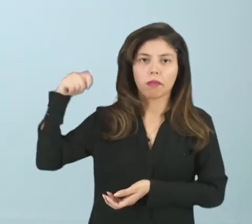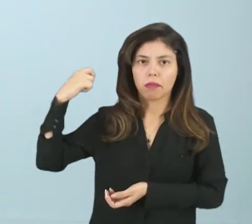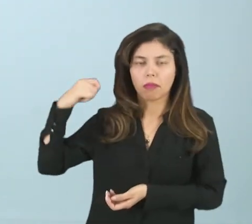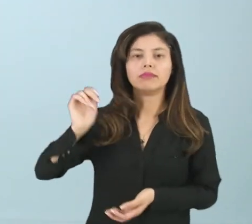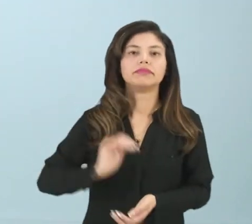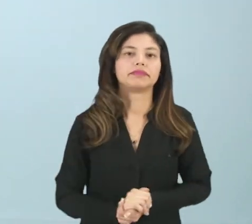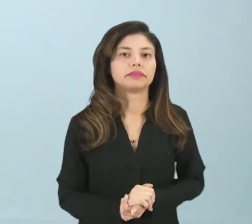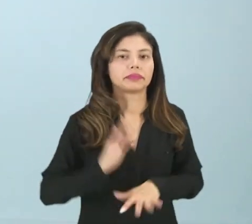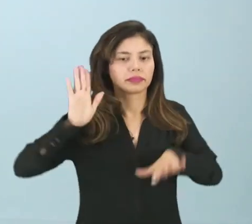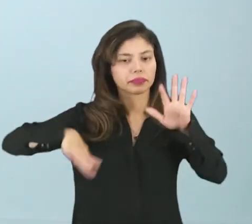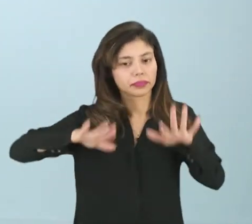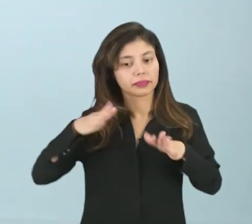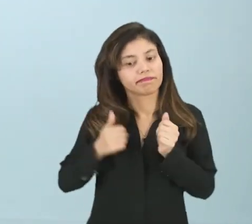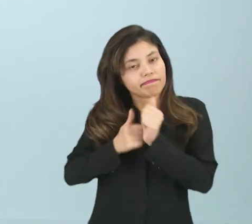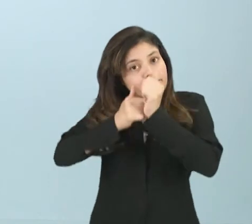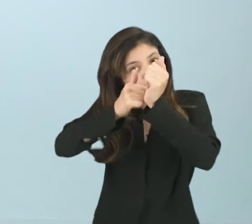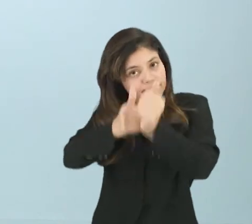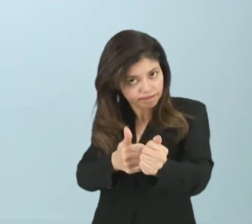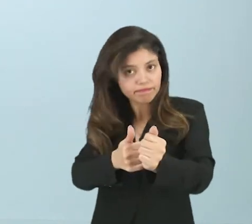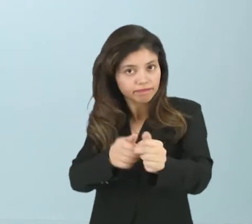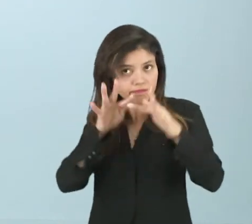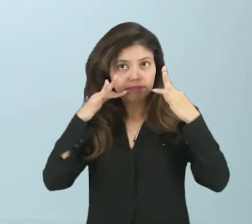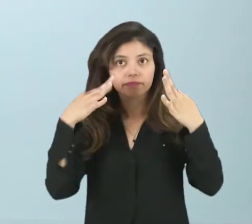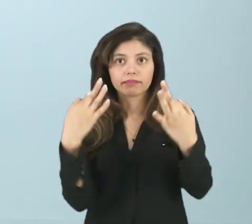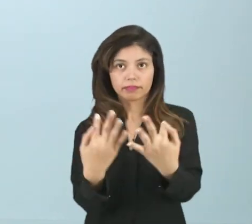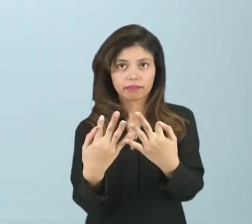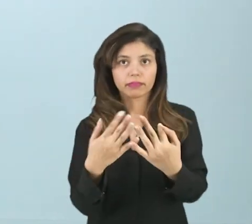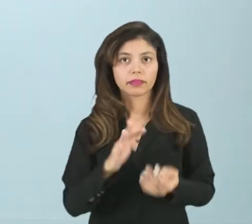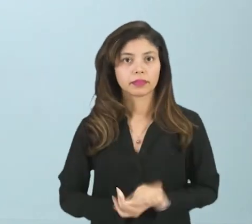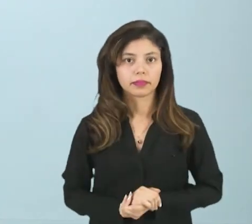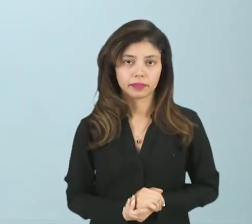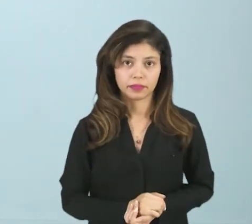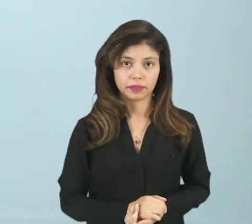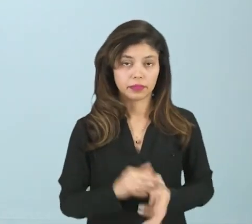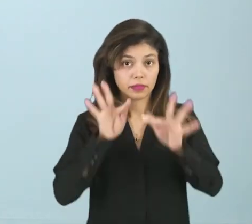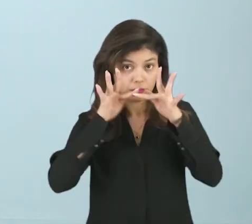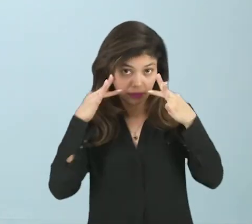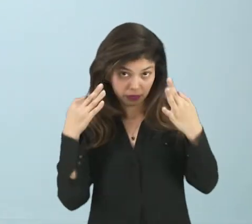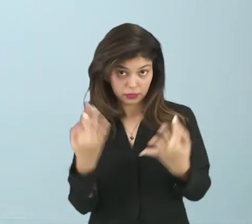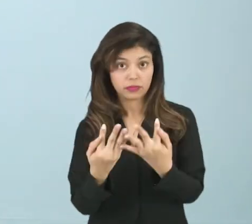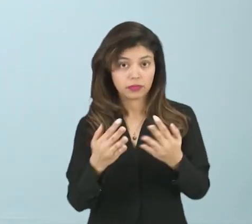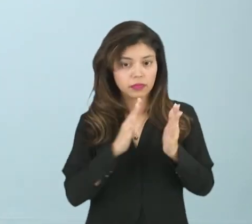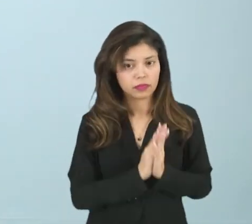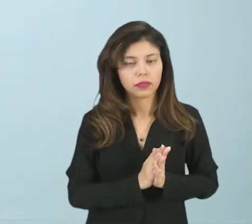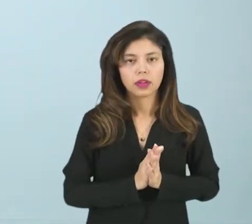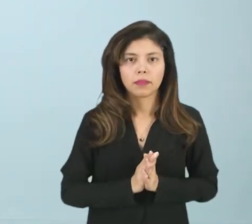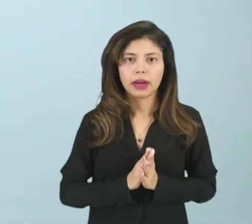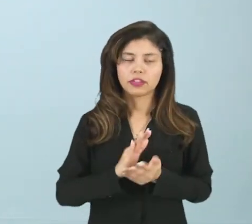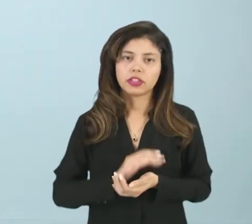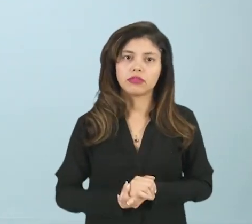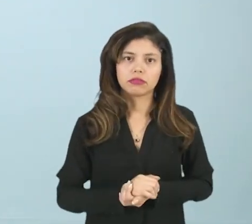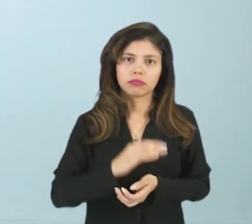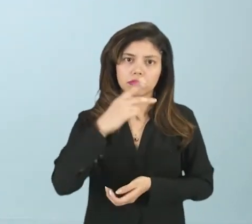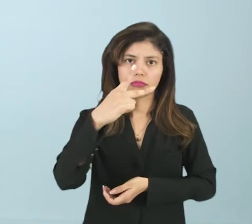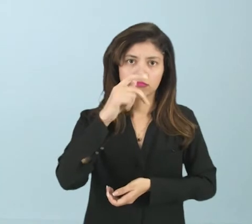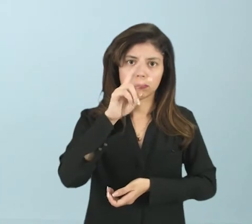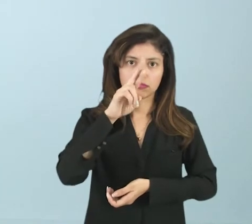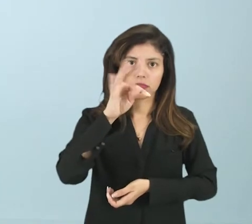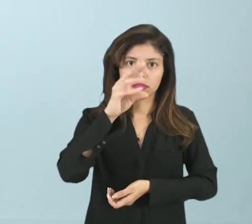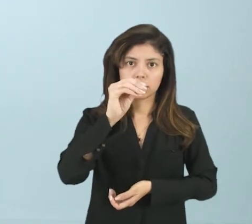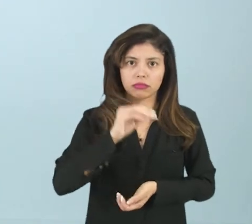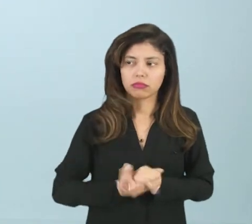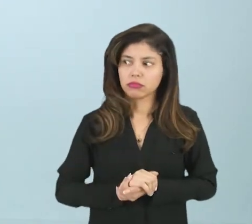que estão lá, geralmente eles seguem as famílias, e as famílias são os partidos, eles defendem as ideias dos seus